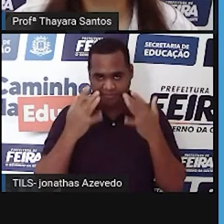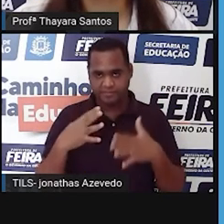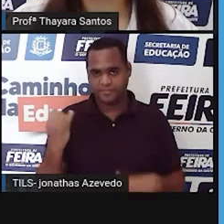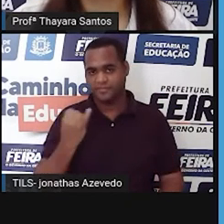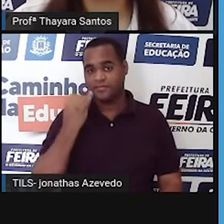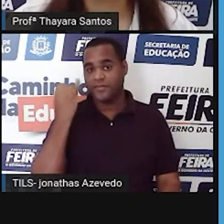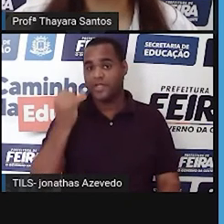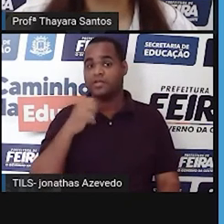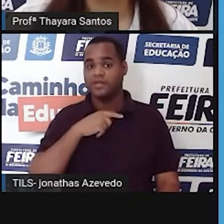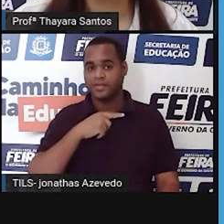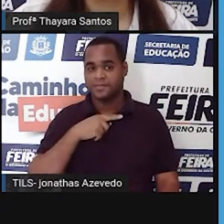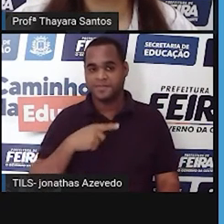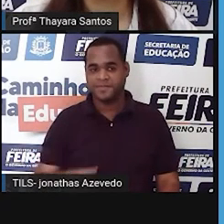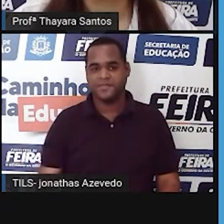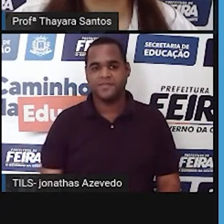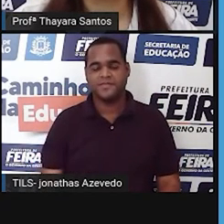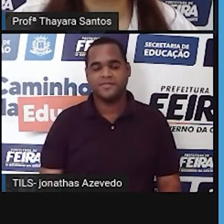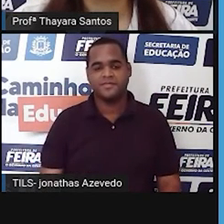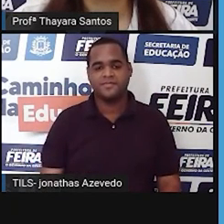bem importantes.